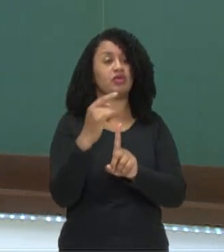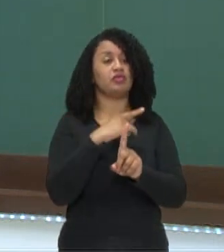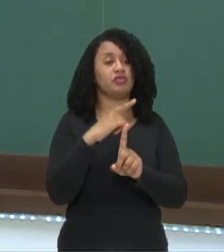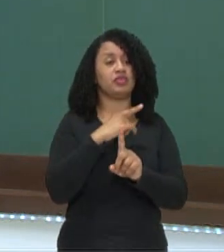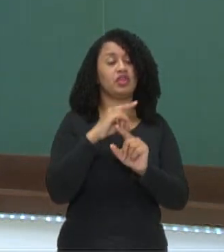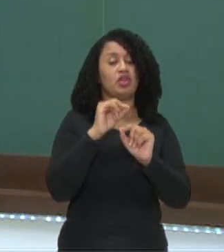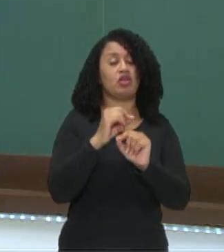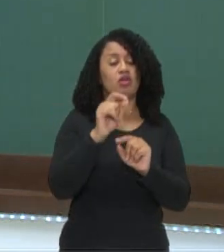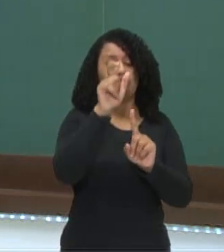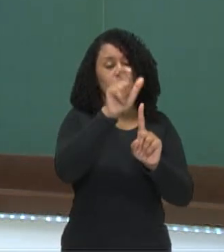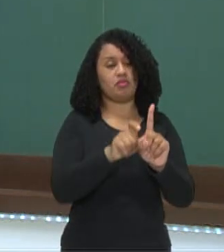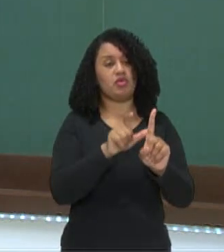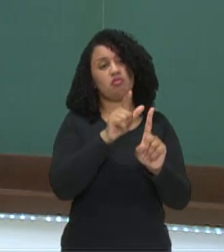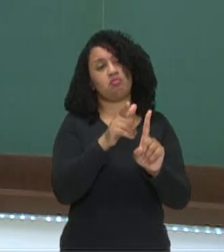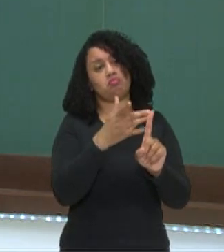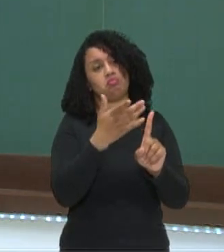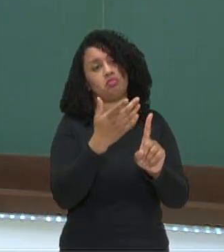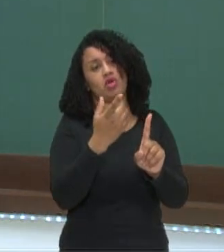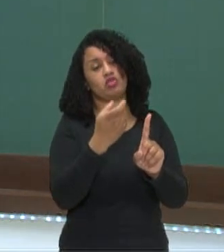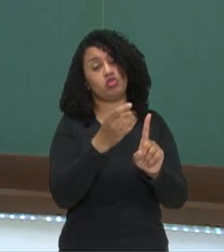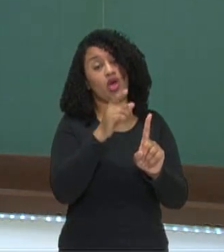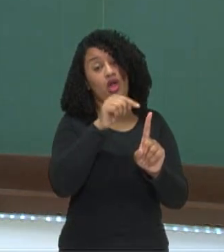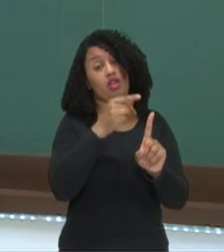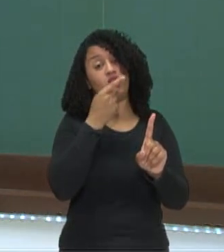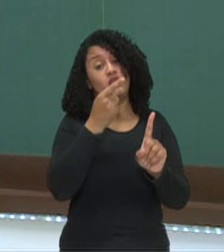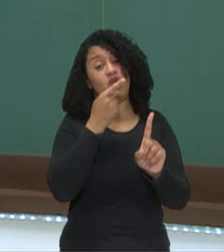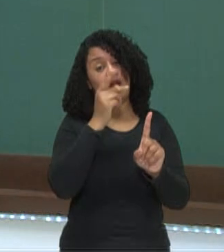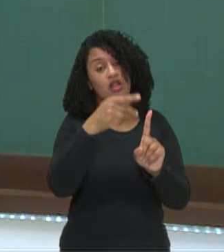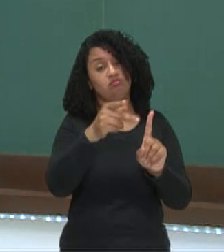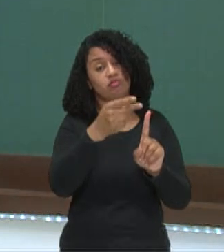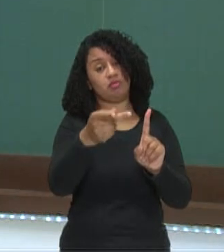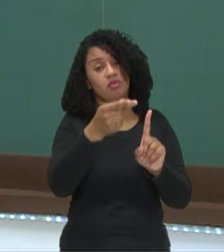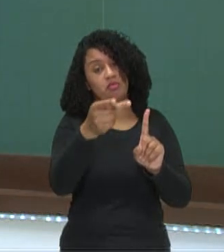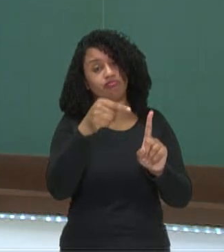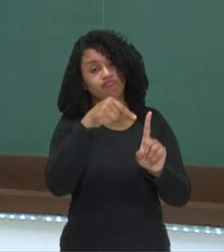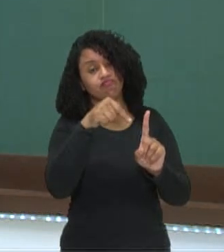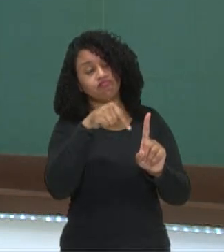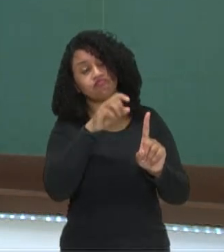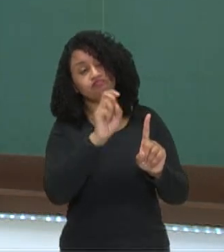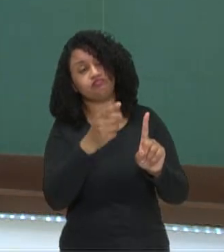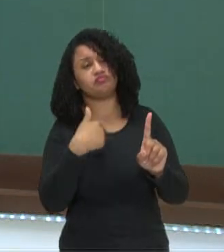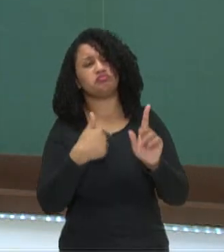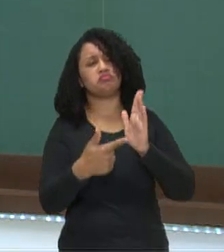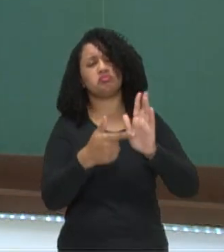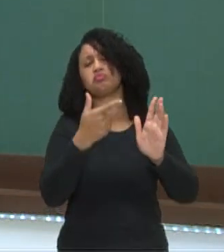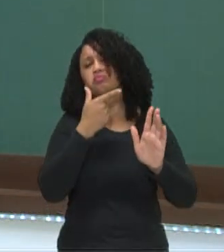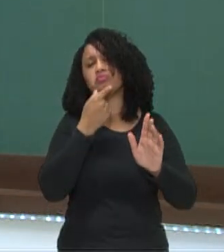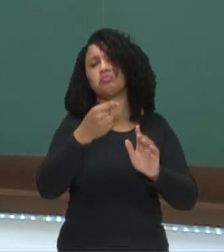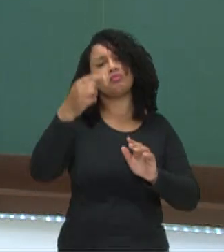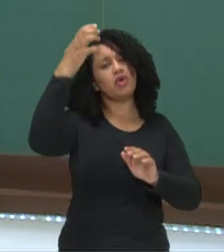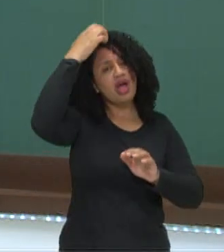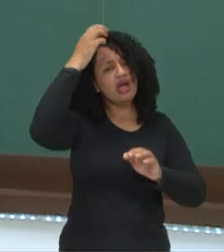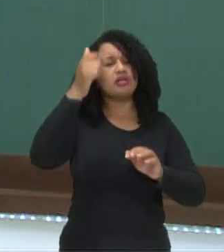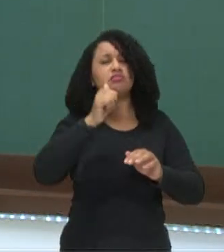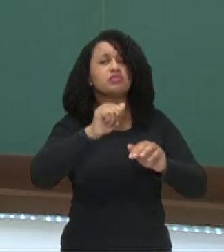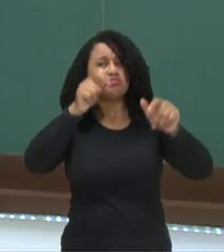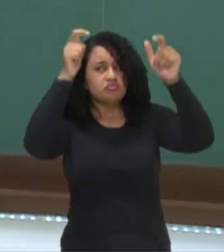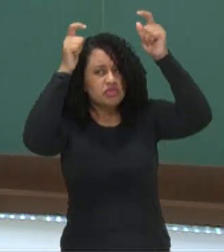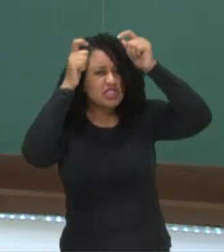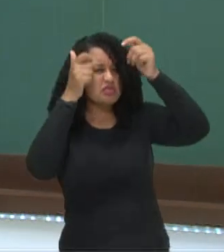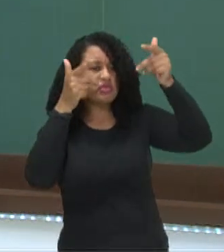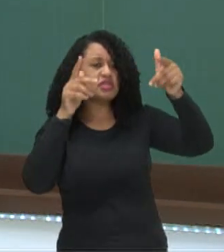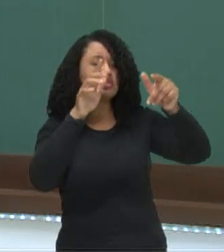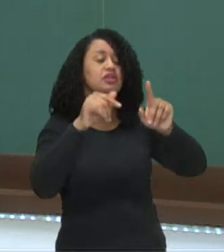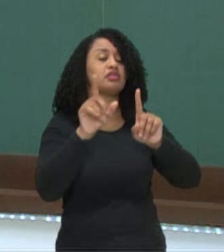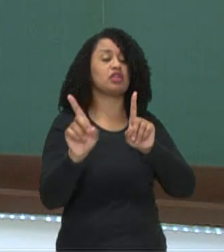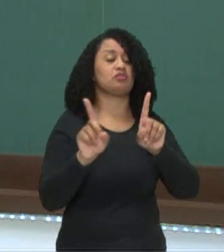uma personagem que é a única que fala. Ela apresenta-se como uma rainha, uma princesa, algo assim. Tem um